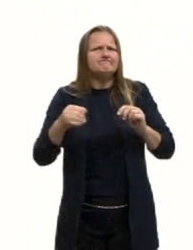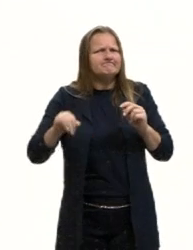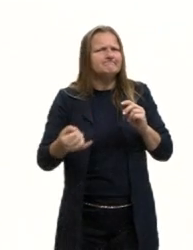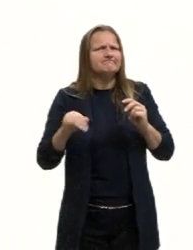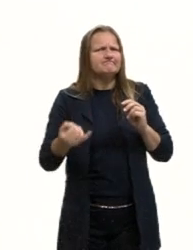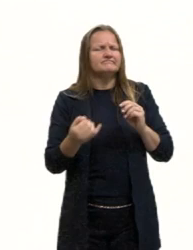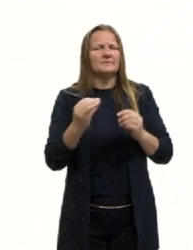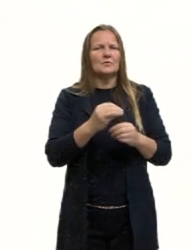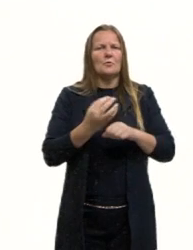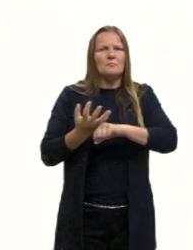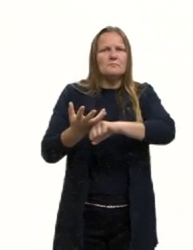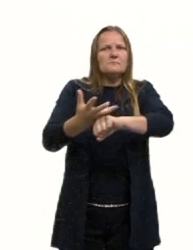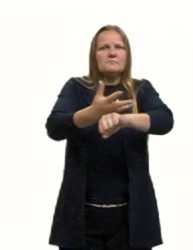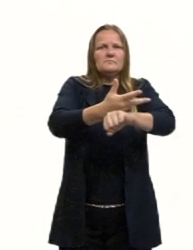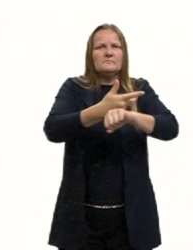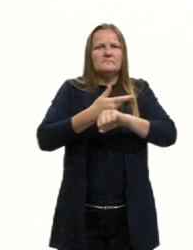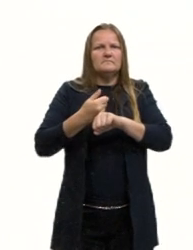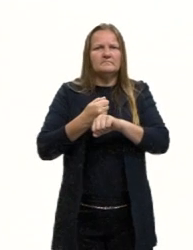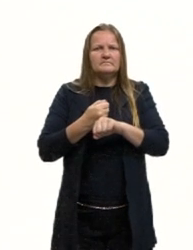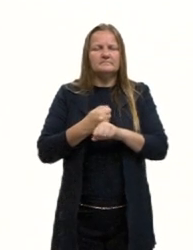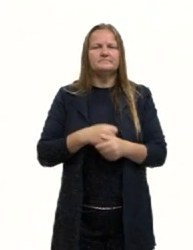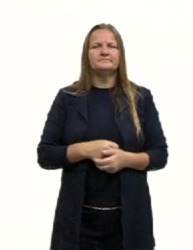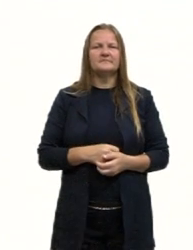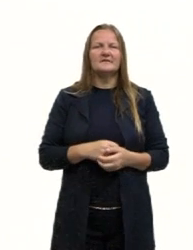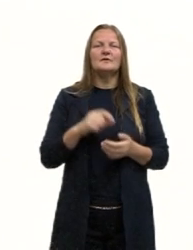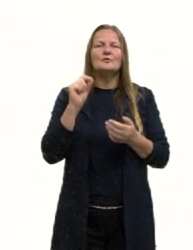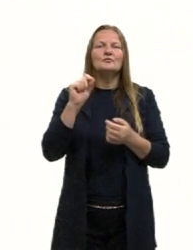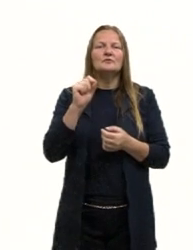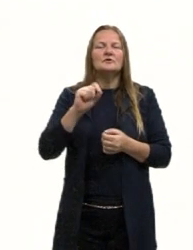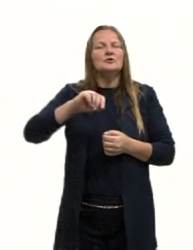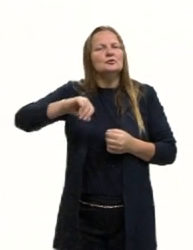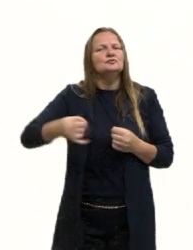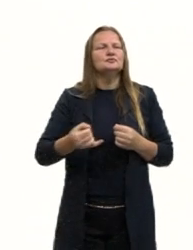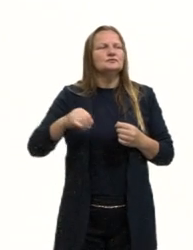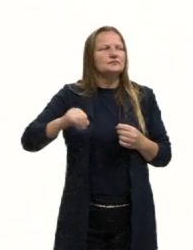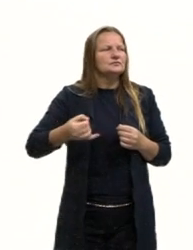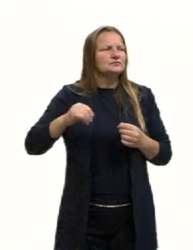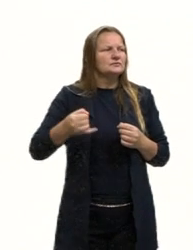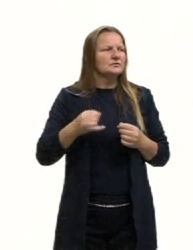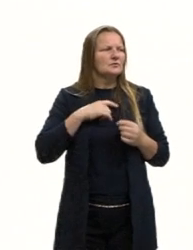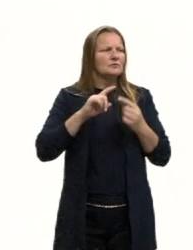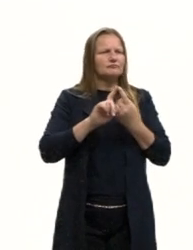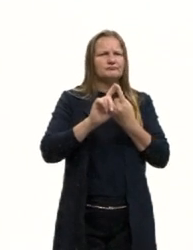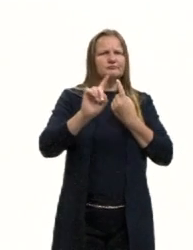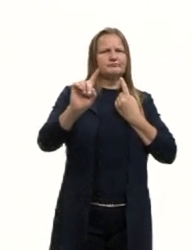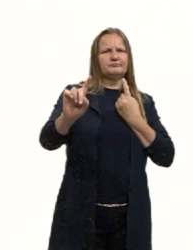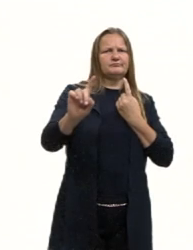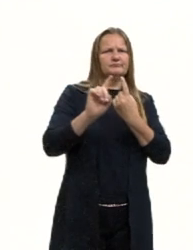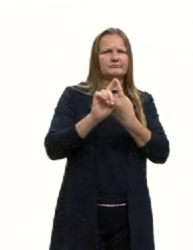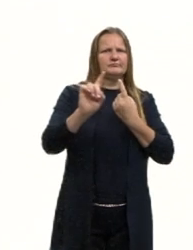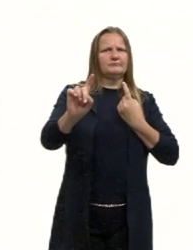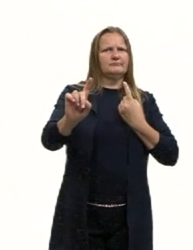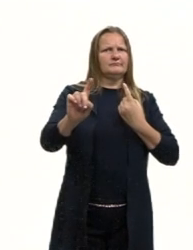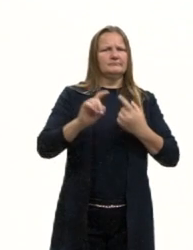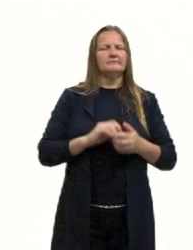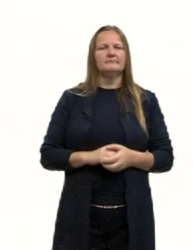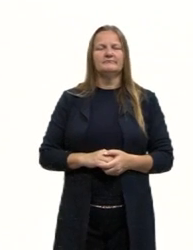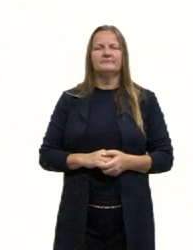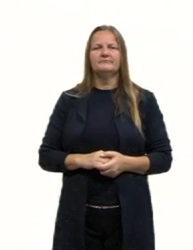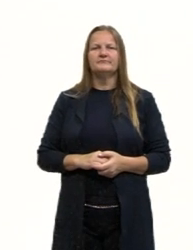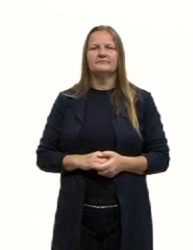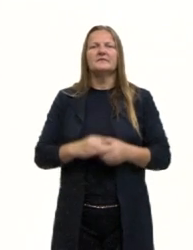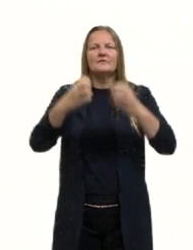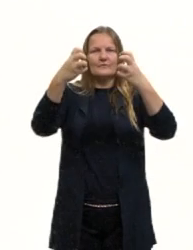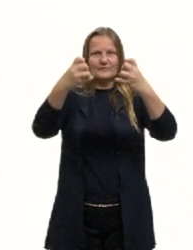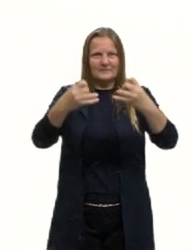convincentes quando eles consistem em justificativas que se afastam na observação individual? Eu te